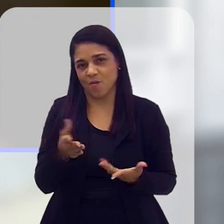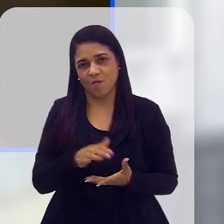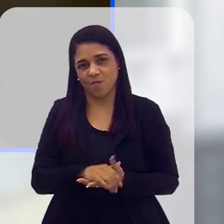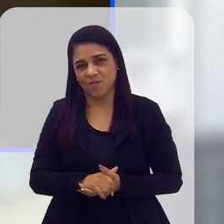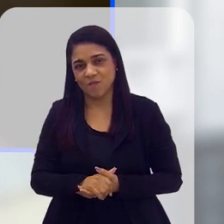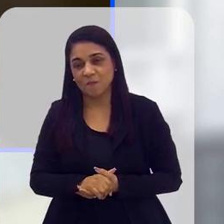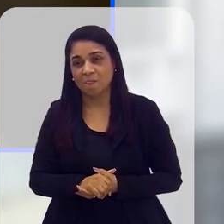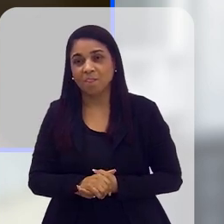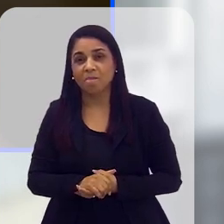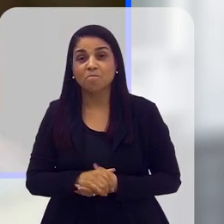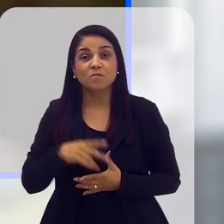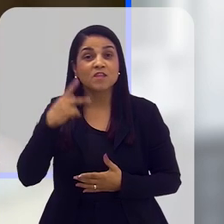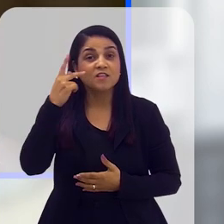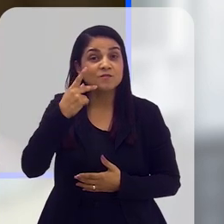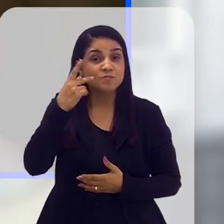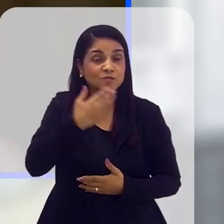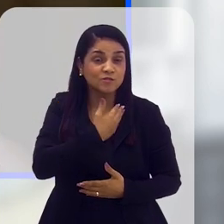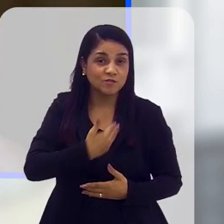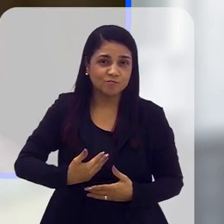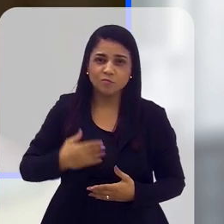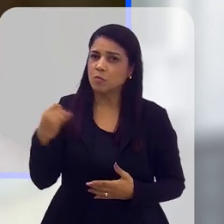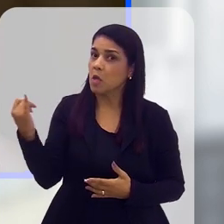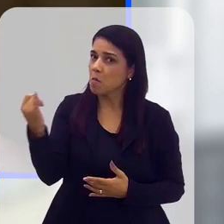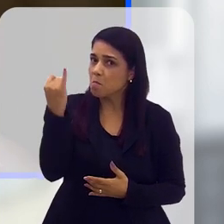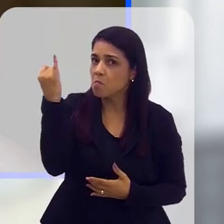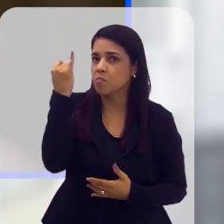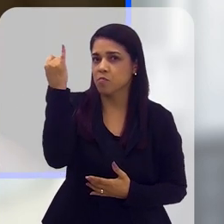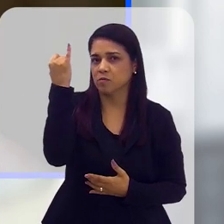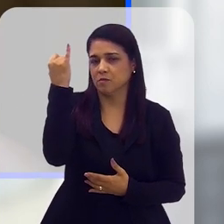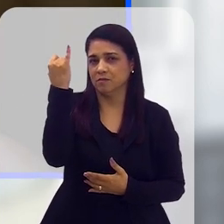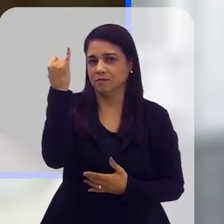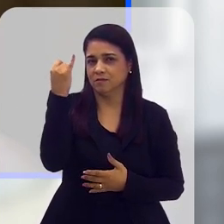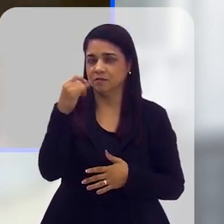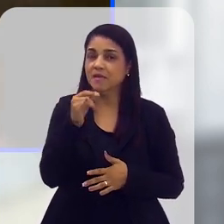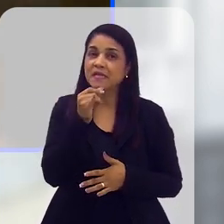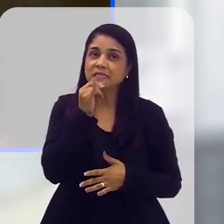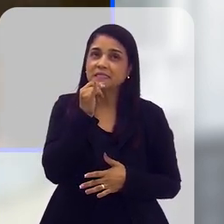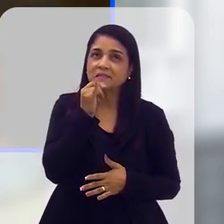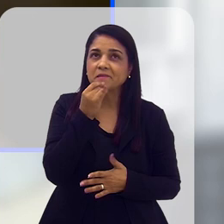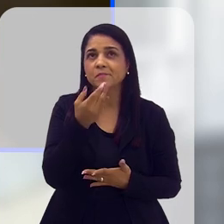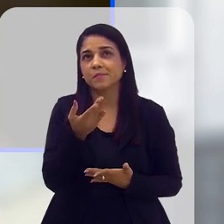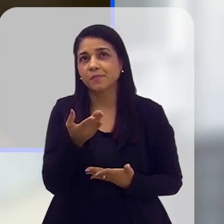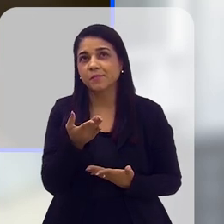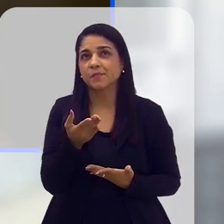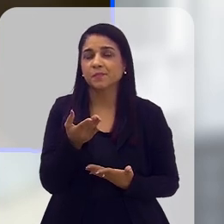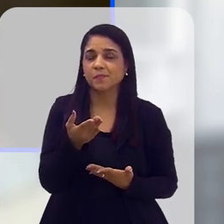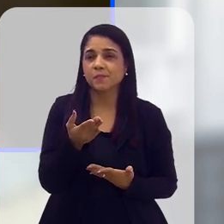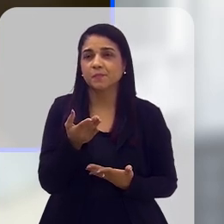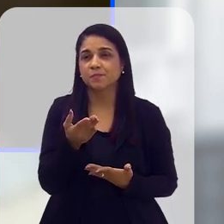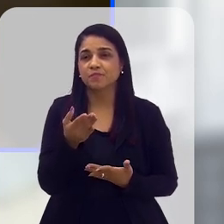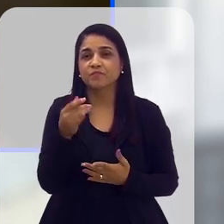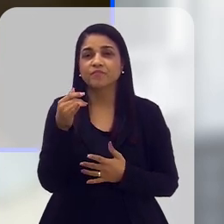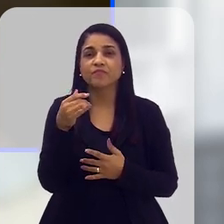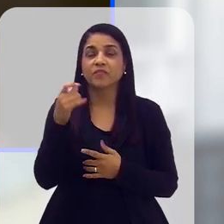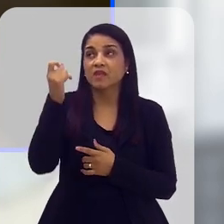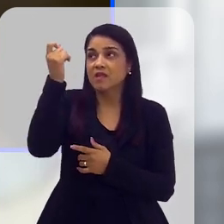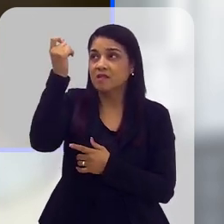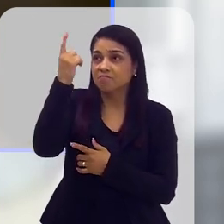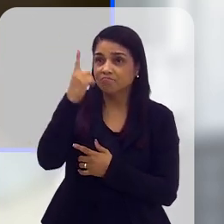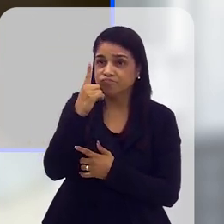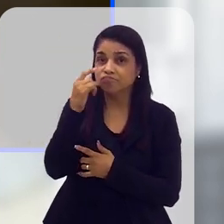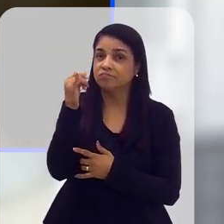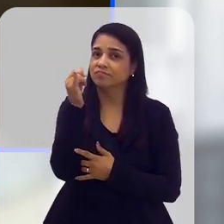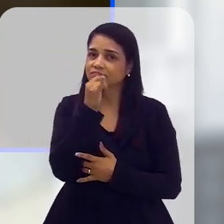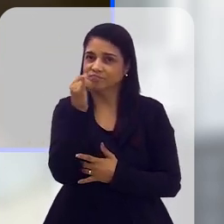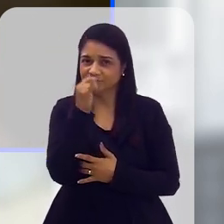ser reduzidos. E as políticas públicas, elas são muito importantes para isso. Dá um exemplo, por exemplo, da energia